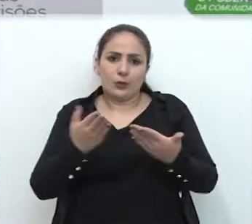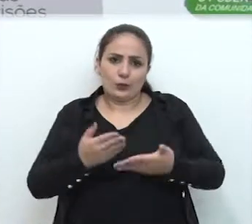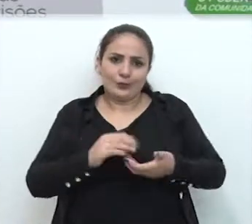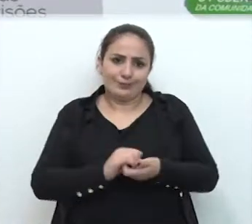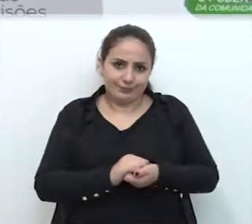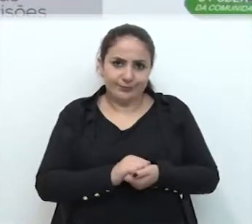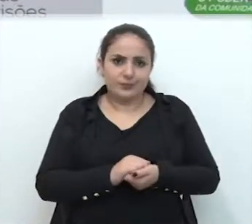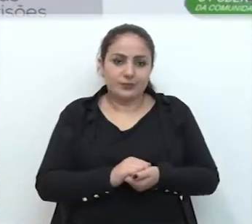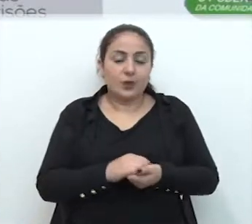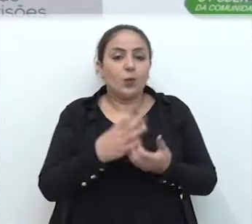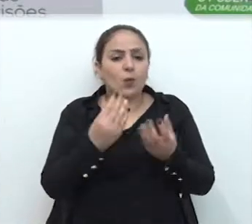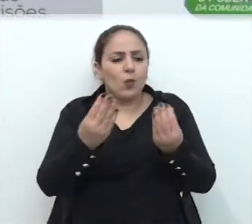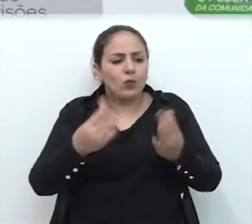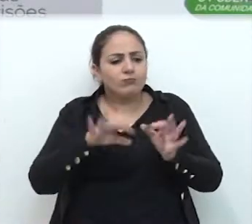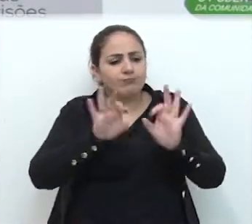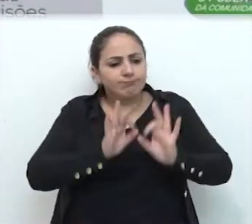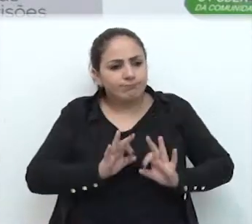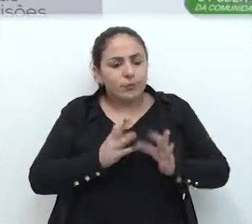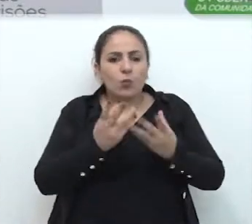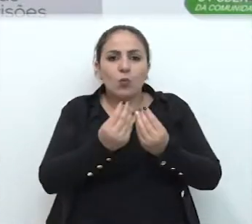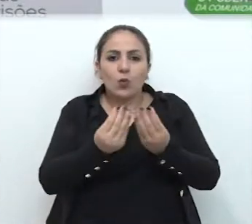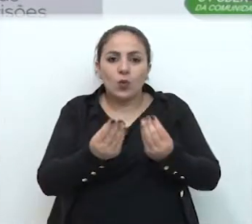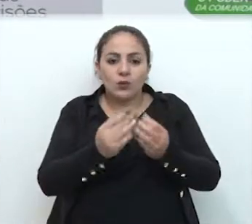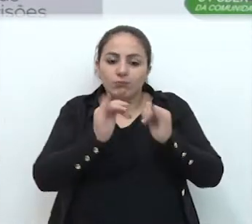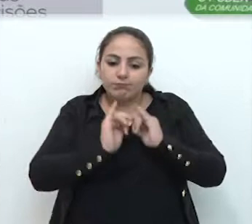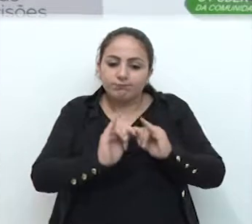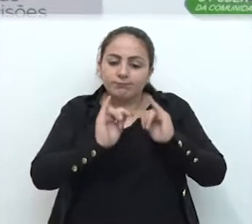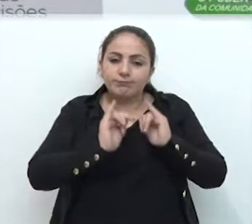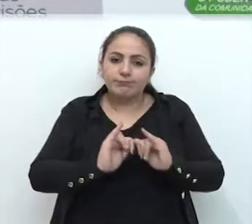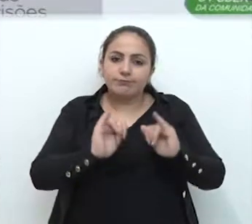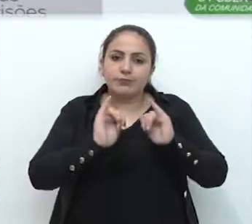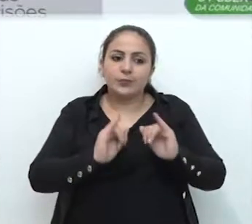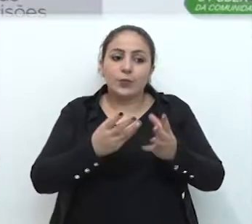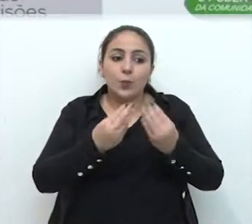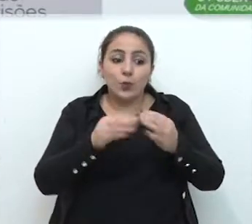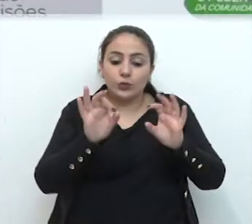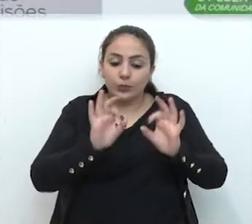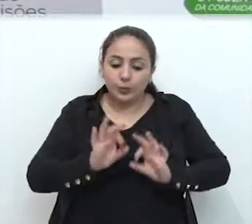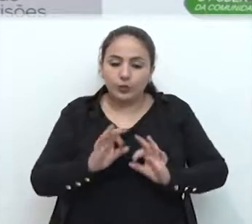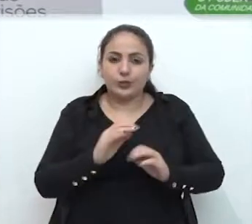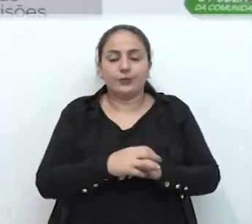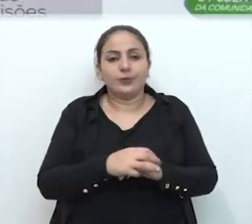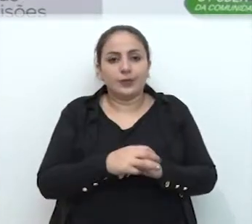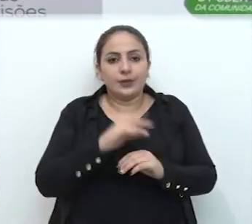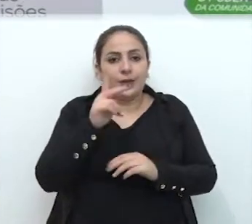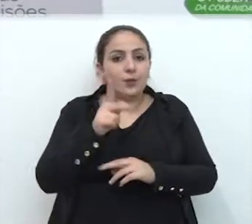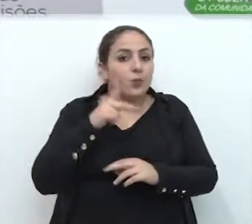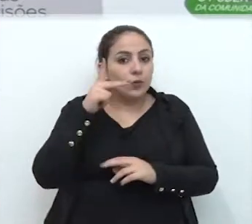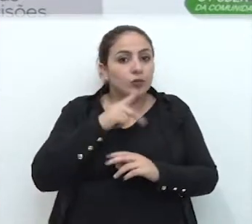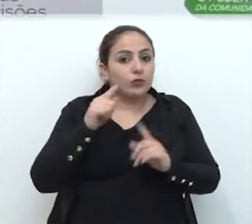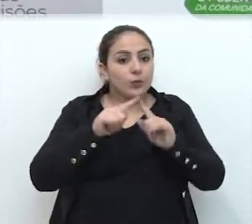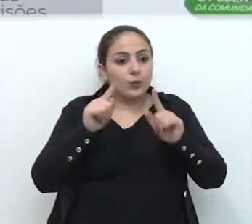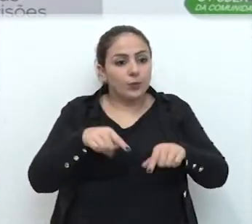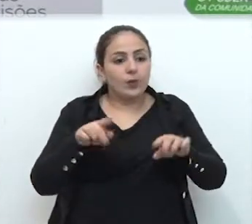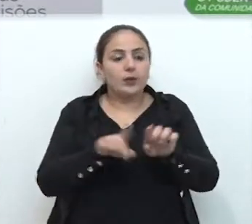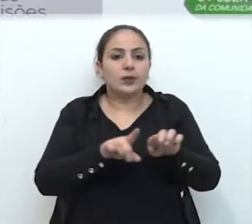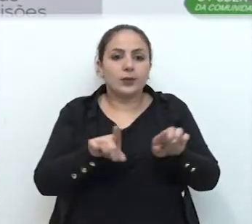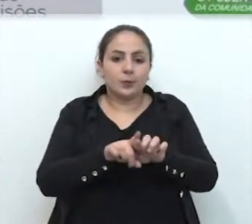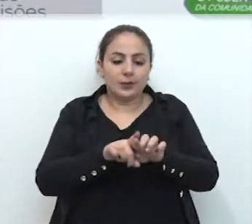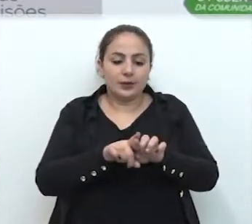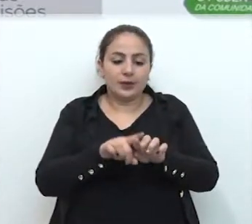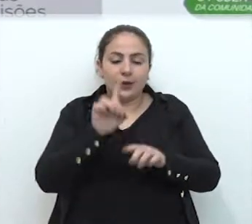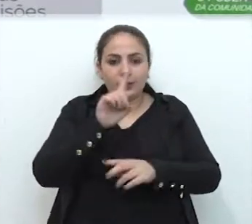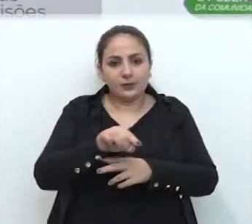hoje. Então, muitos planos, muitas campanhas, muitos programas de políticas públicas também